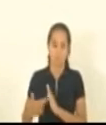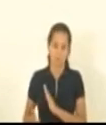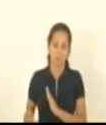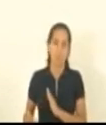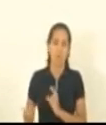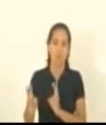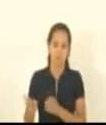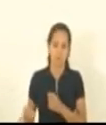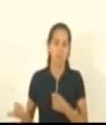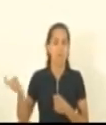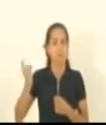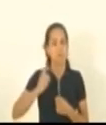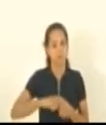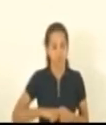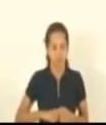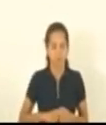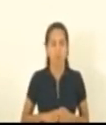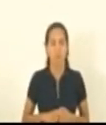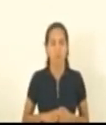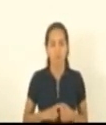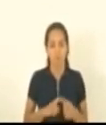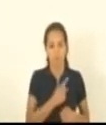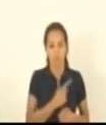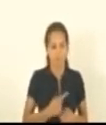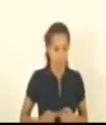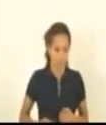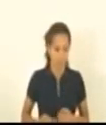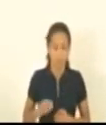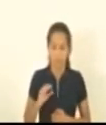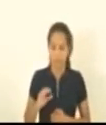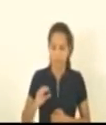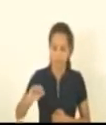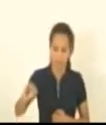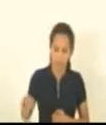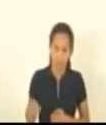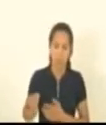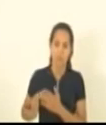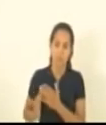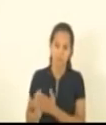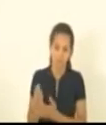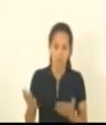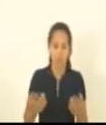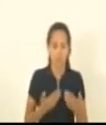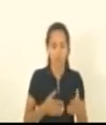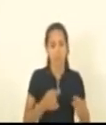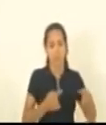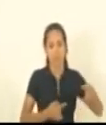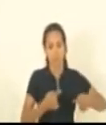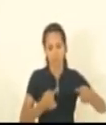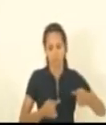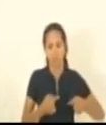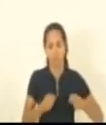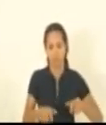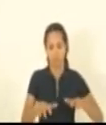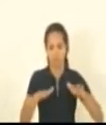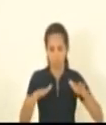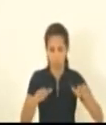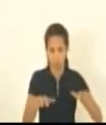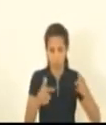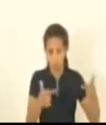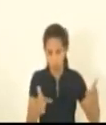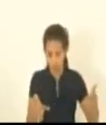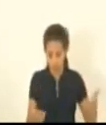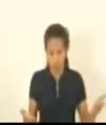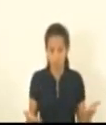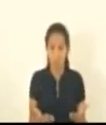presidência. Tendo aprovado na CCJ, coloco a matéria, nesse momento, em discussão no plenário, não havendo quem queira discutir.